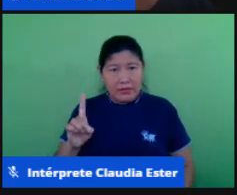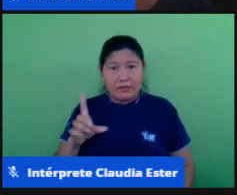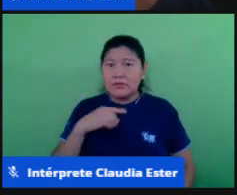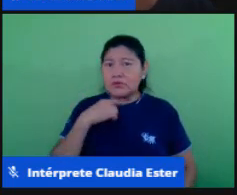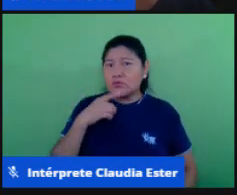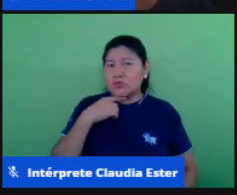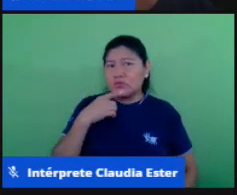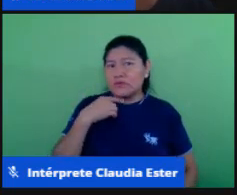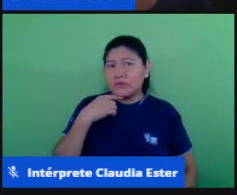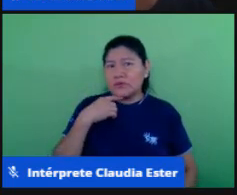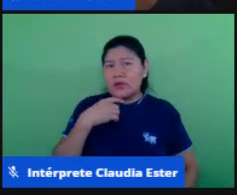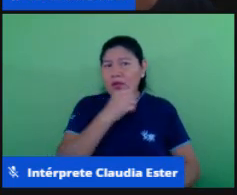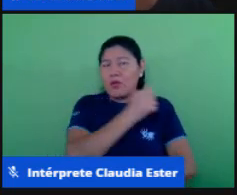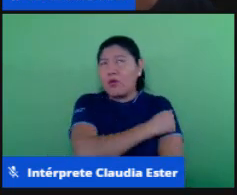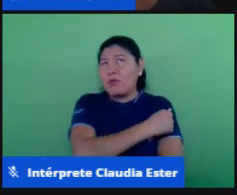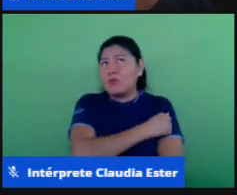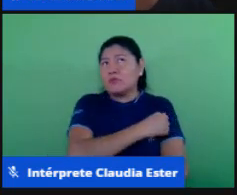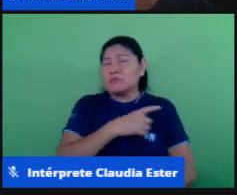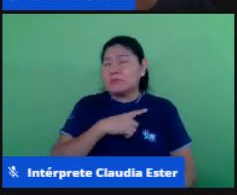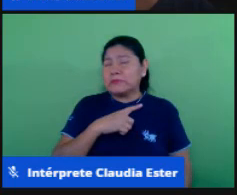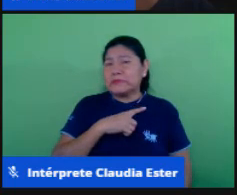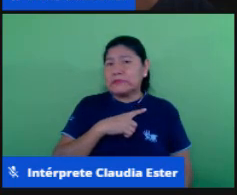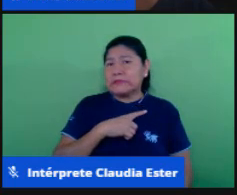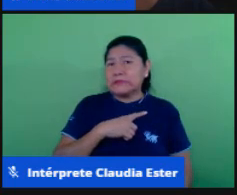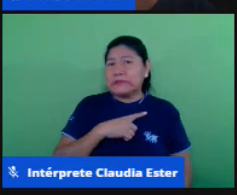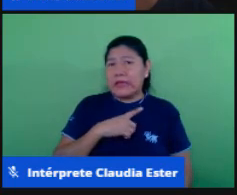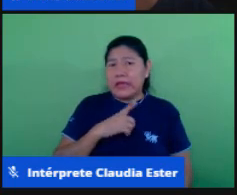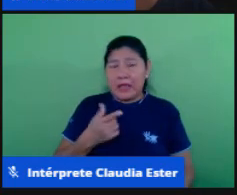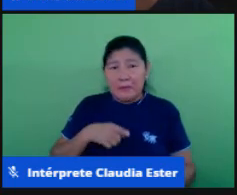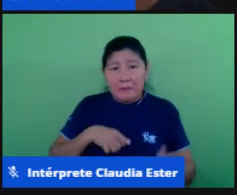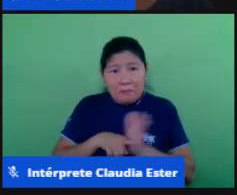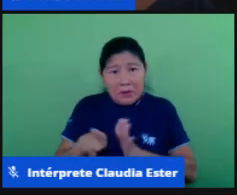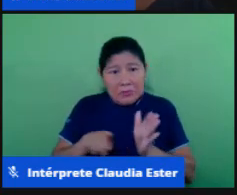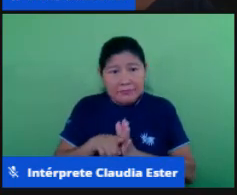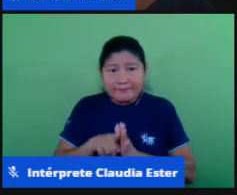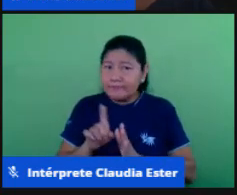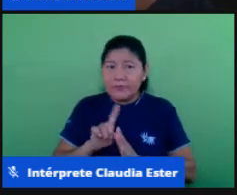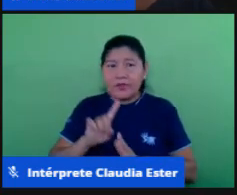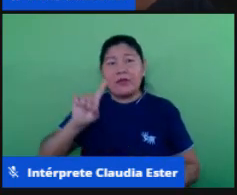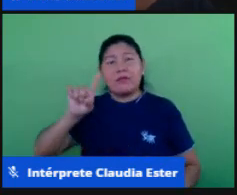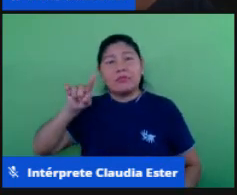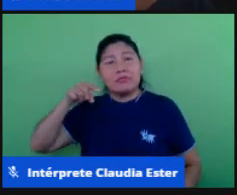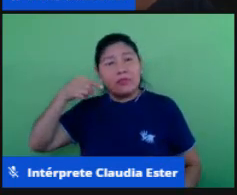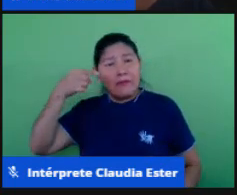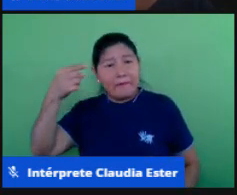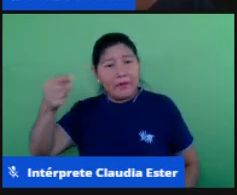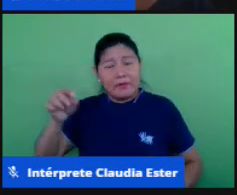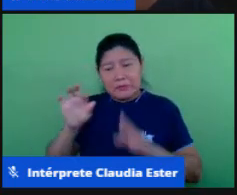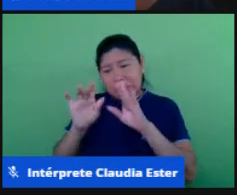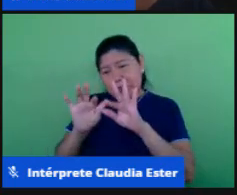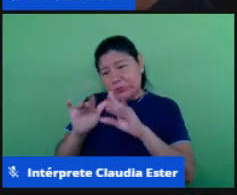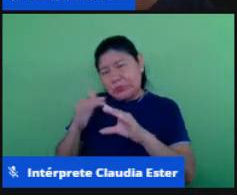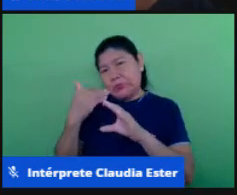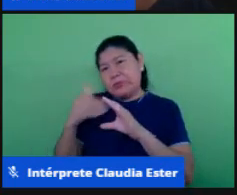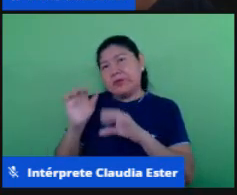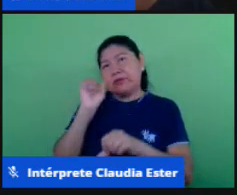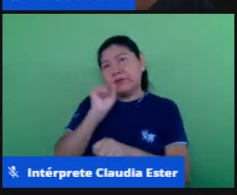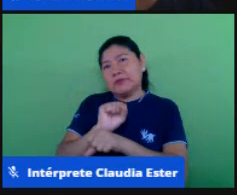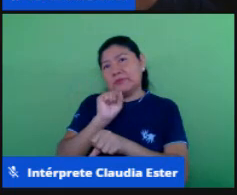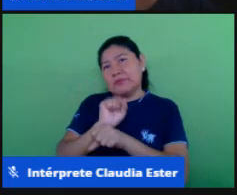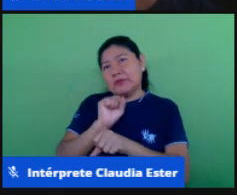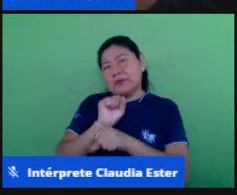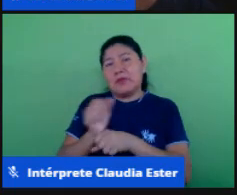sanada de maneira momentânea é em outro momento mediante o registro e a